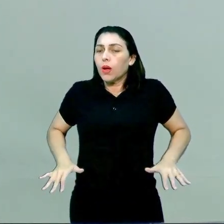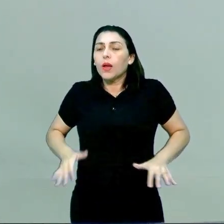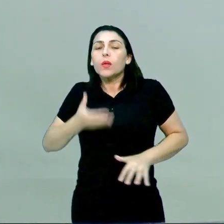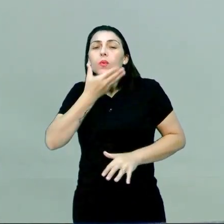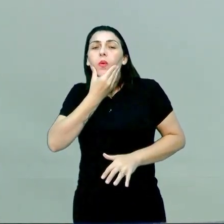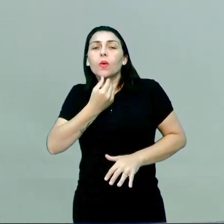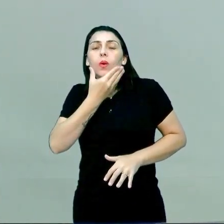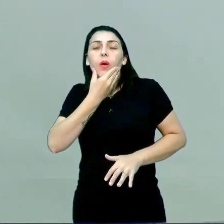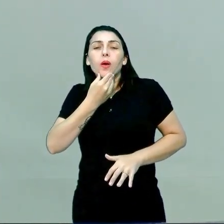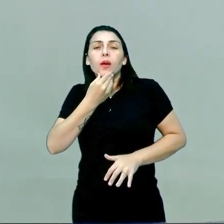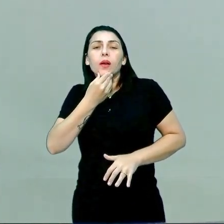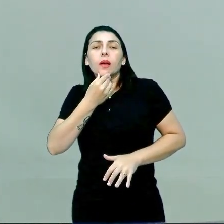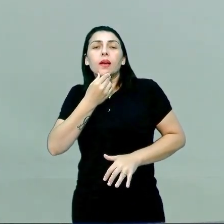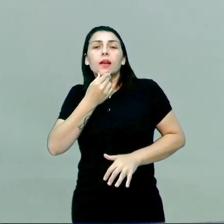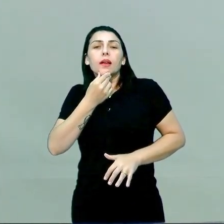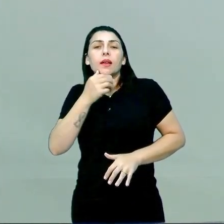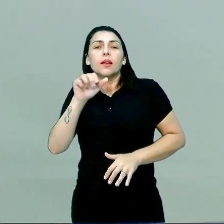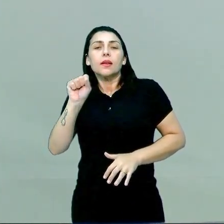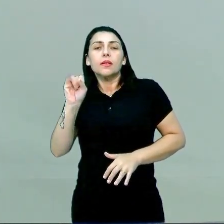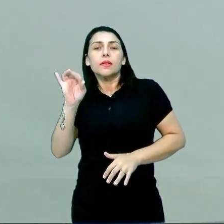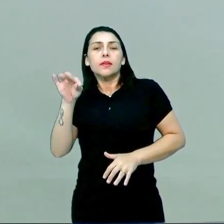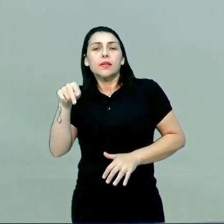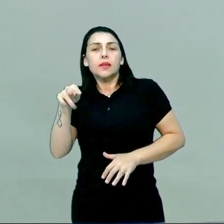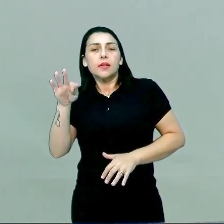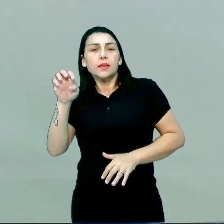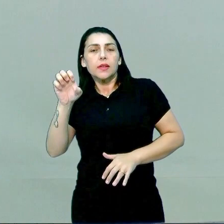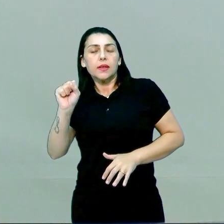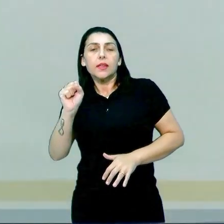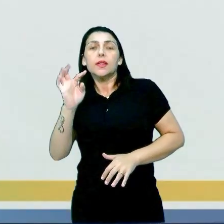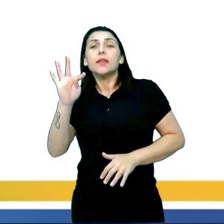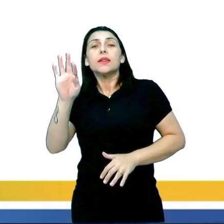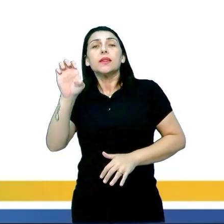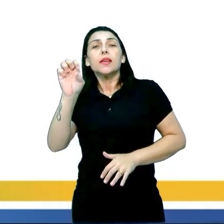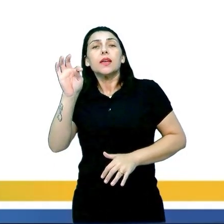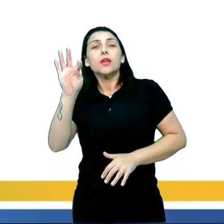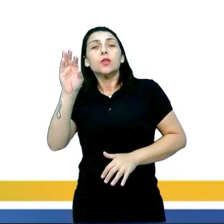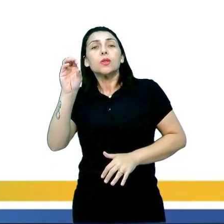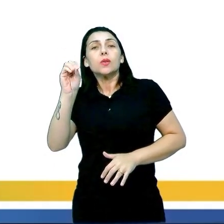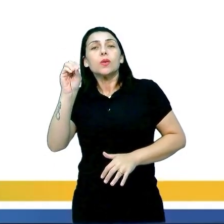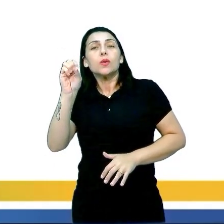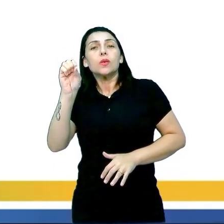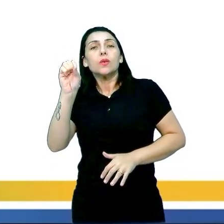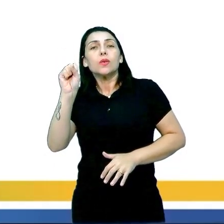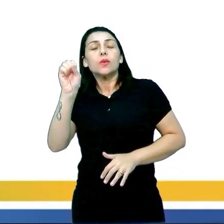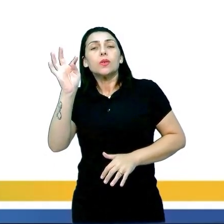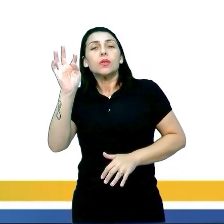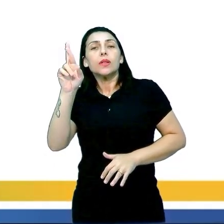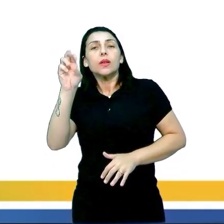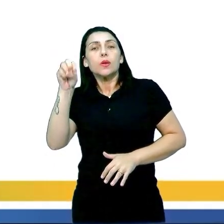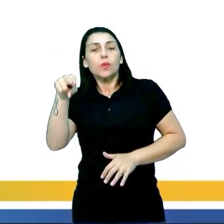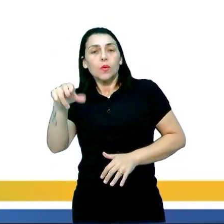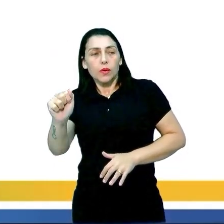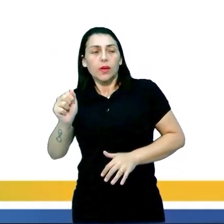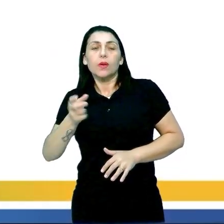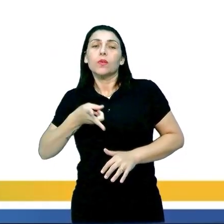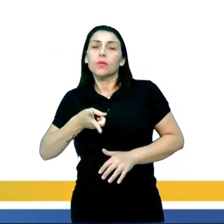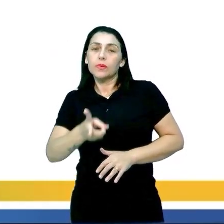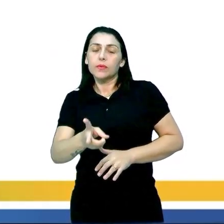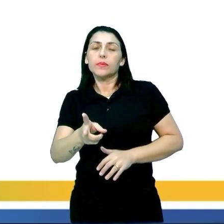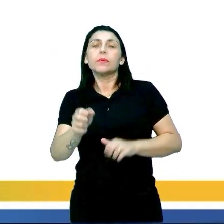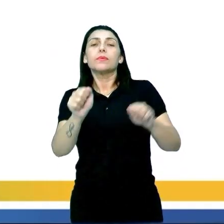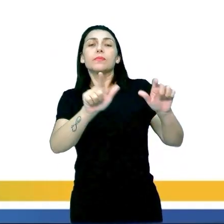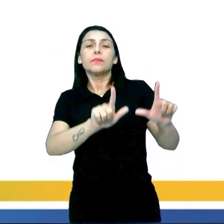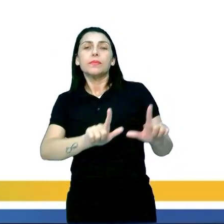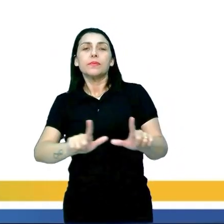vai ter aí a parte da síntese de testosterona. O LH faz isso aí. Com isso, seguimos com